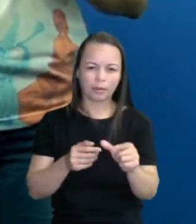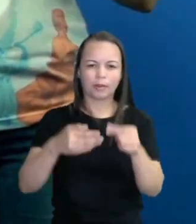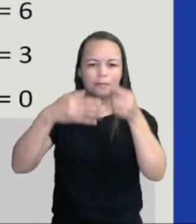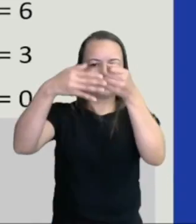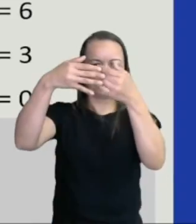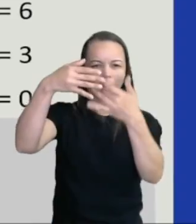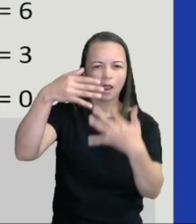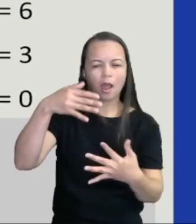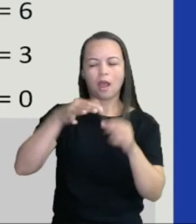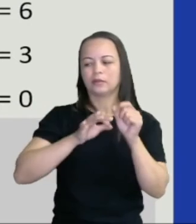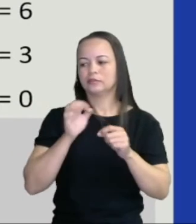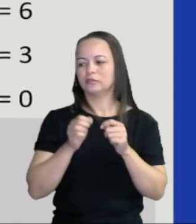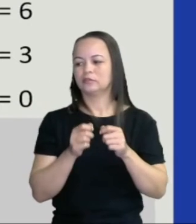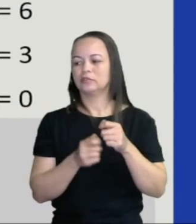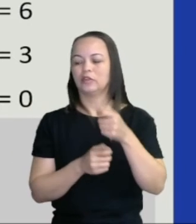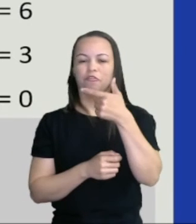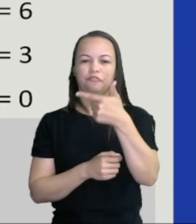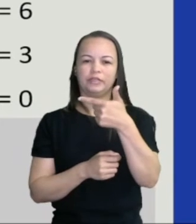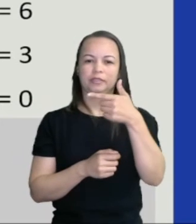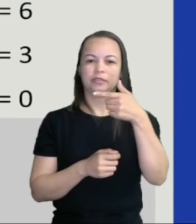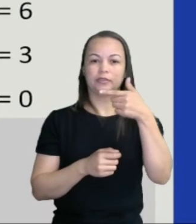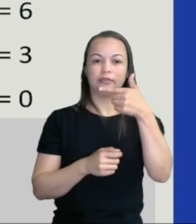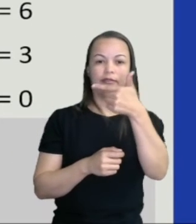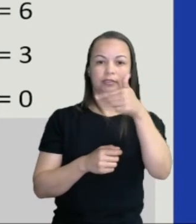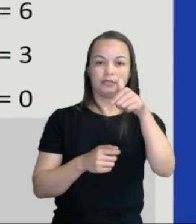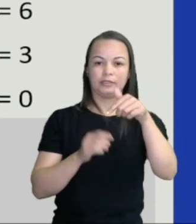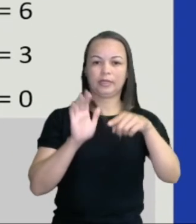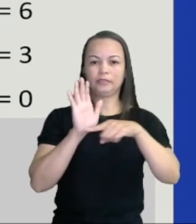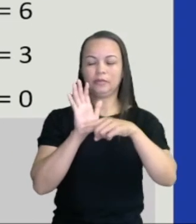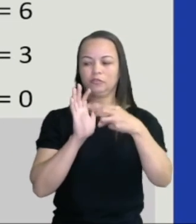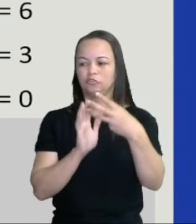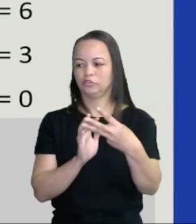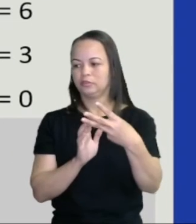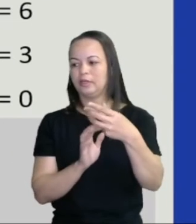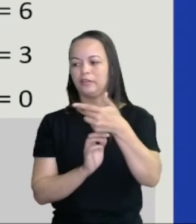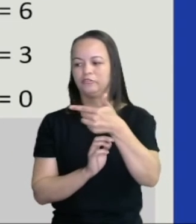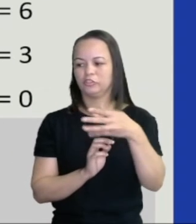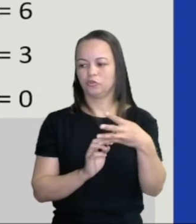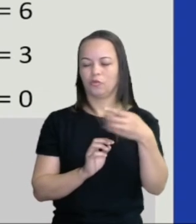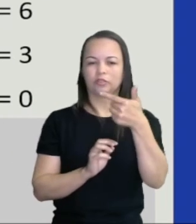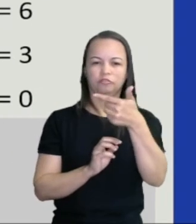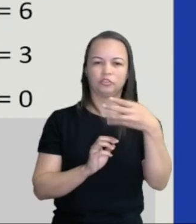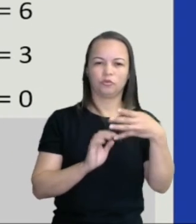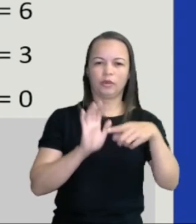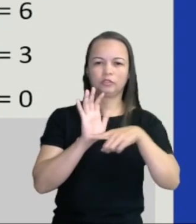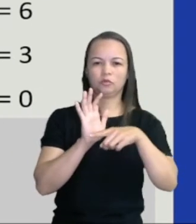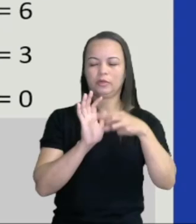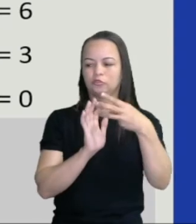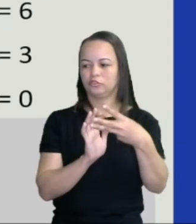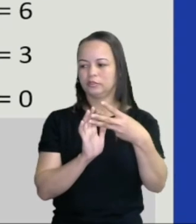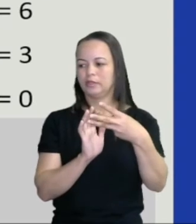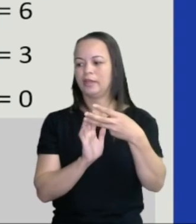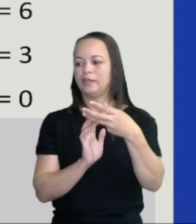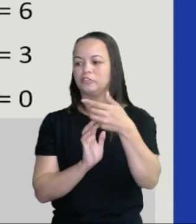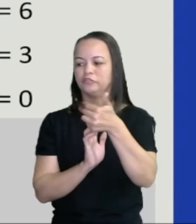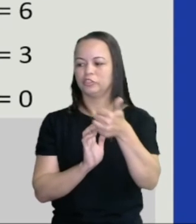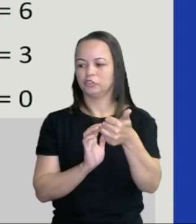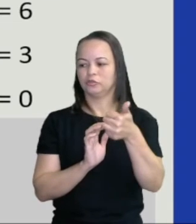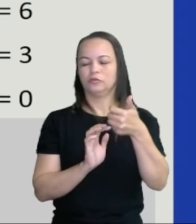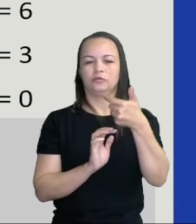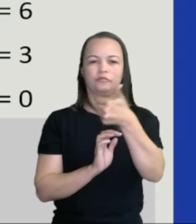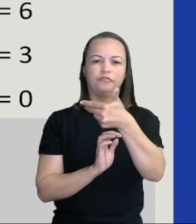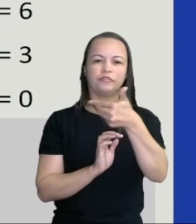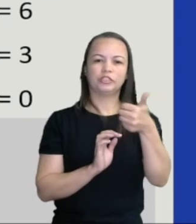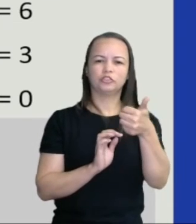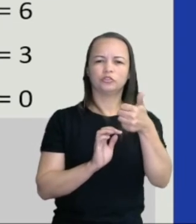Então, 27 menos 3, 24. 24 menos 3, 21. 21 menos 3, 18. 18 menos 3, 15. 15 menos